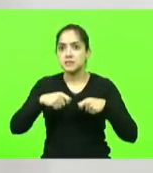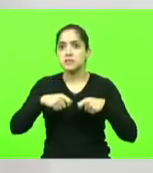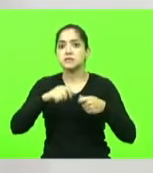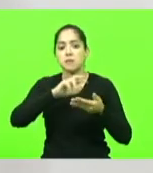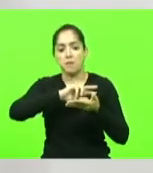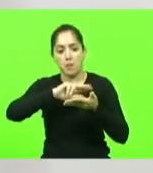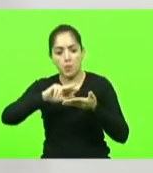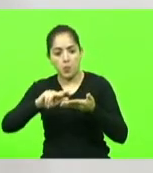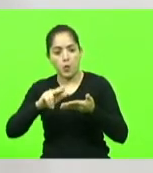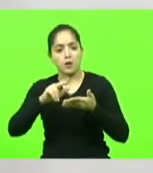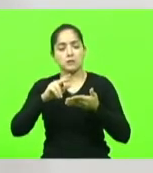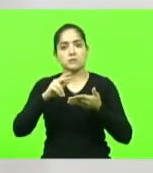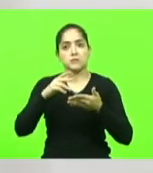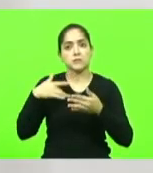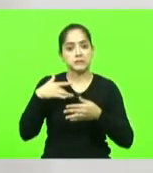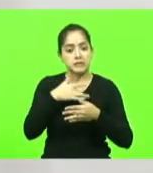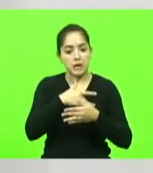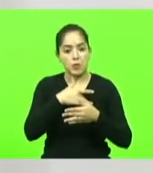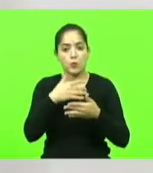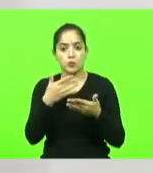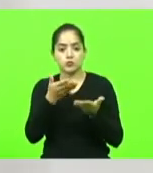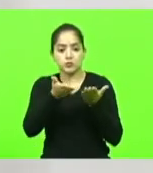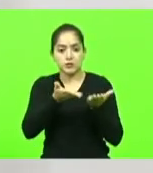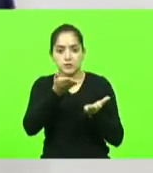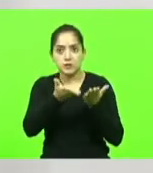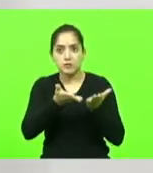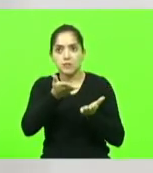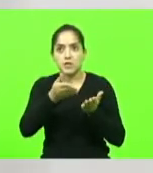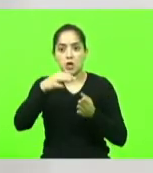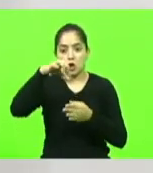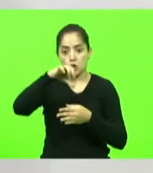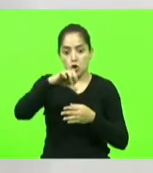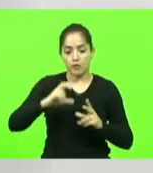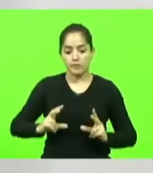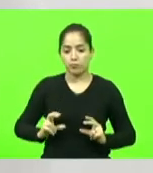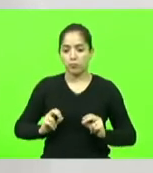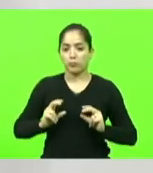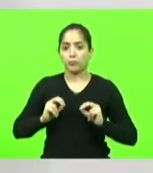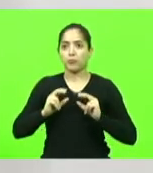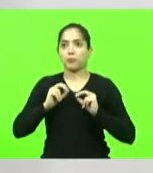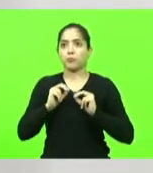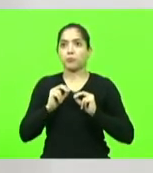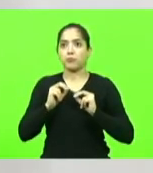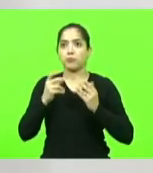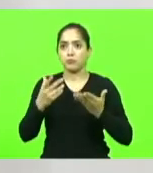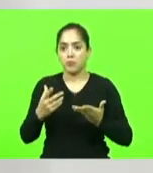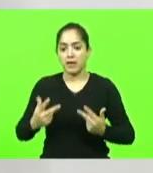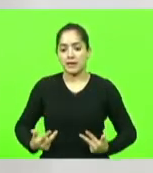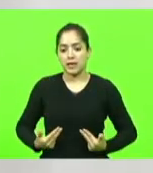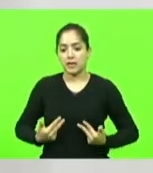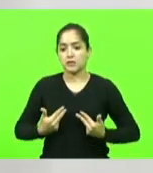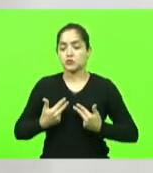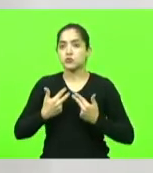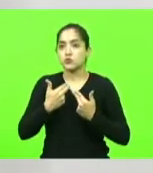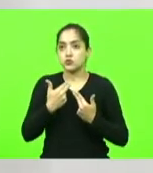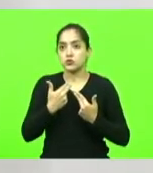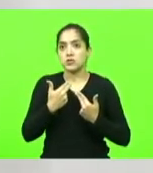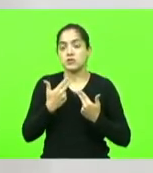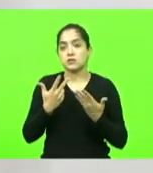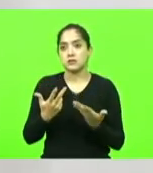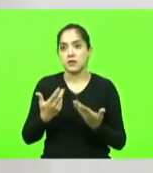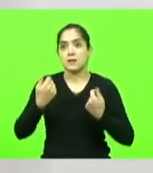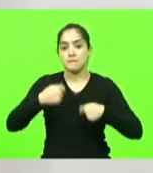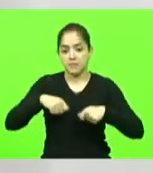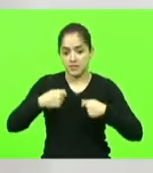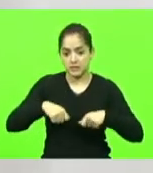saúde alguém que enfrentou nove cânceres alguém que tem cirurgia bariátrica e que tem necessidades